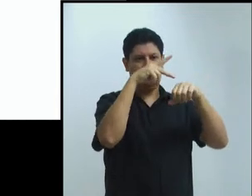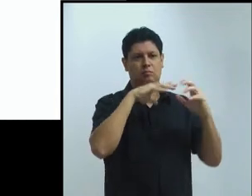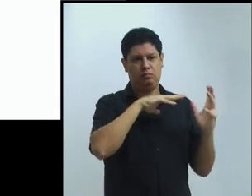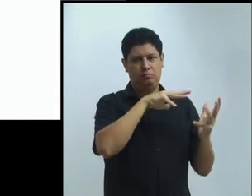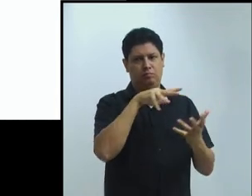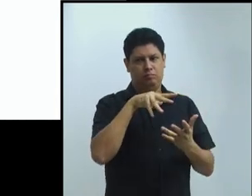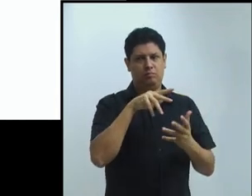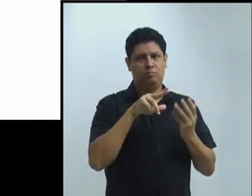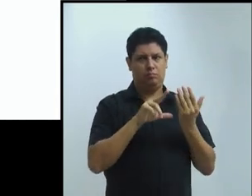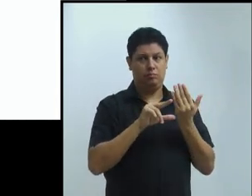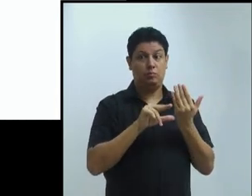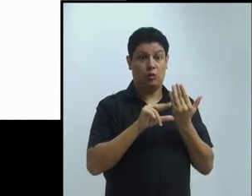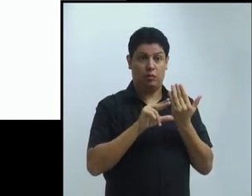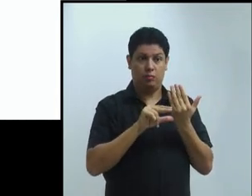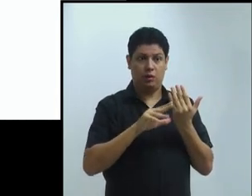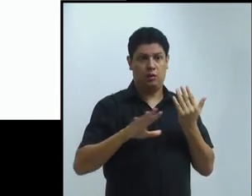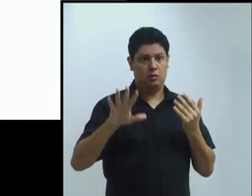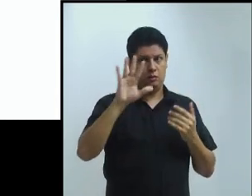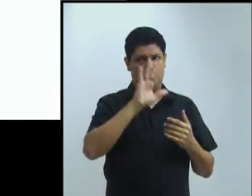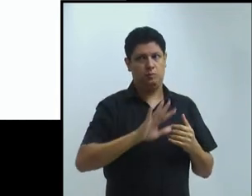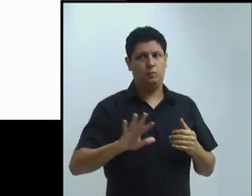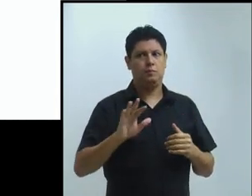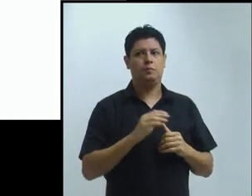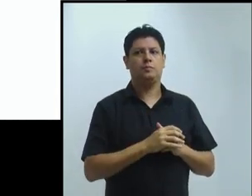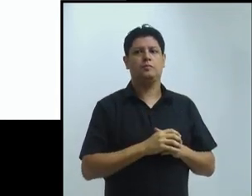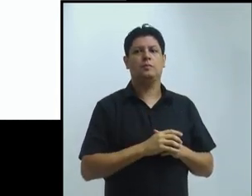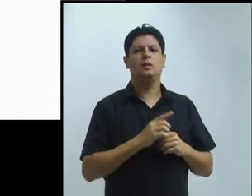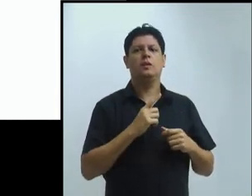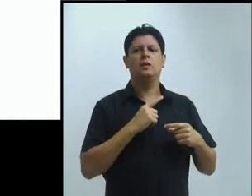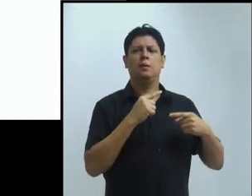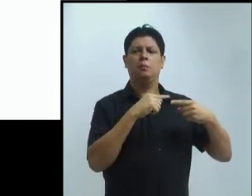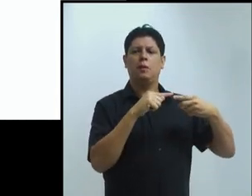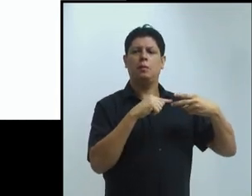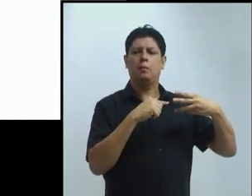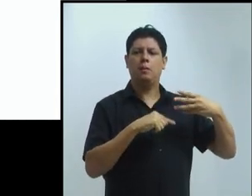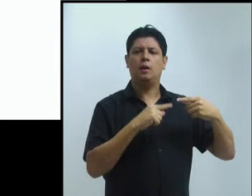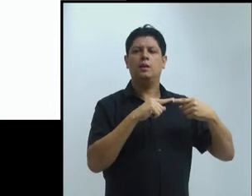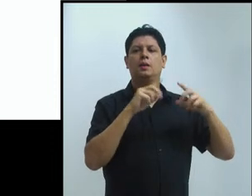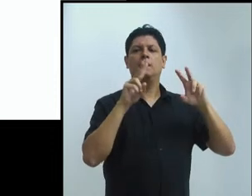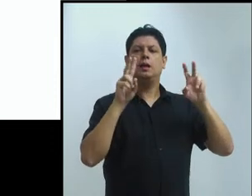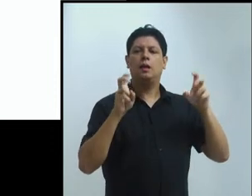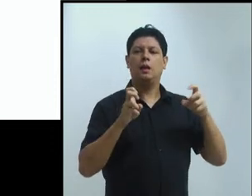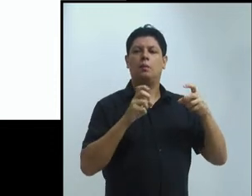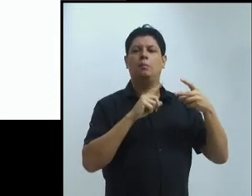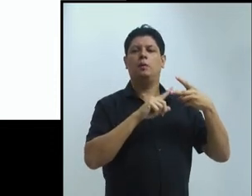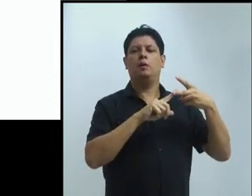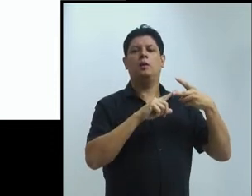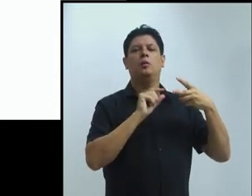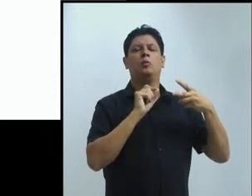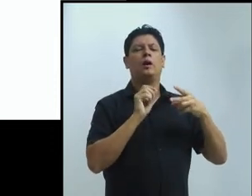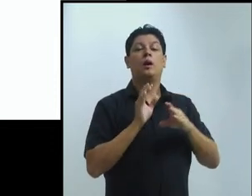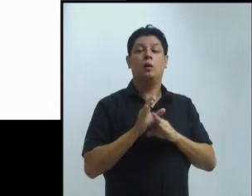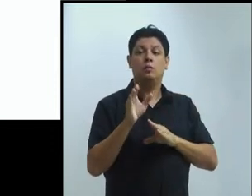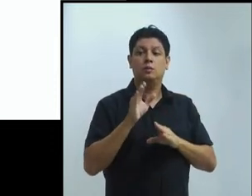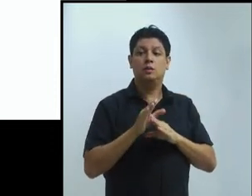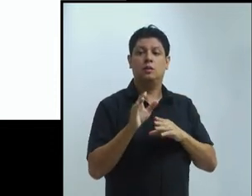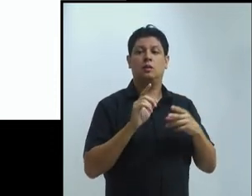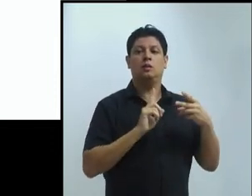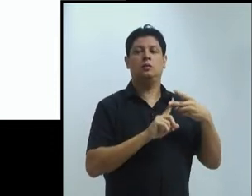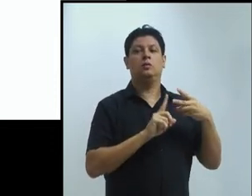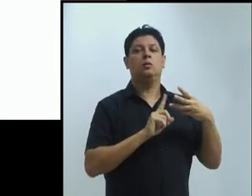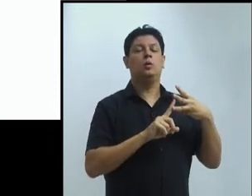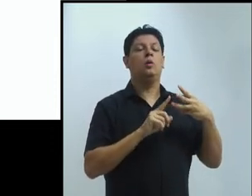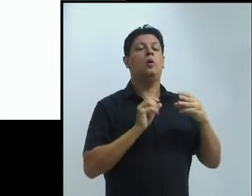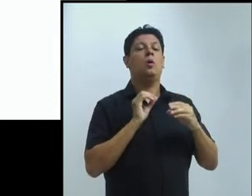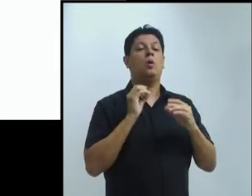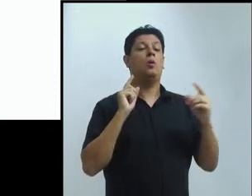tema, qual é a estratégia de ação que a universidade vai fazer, qual é o indicador que vai